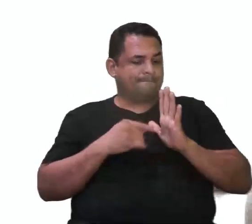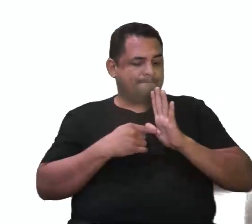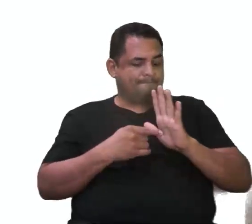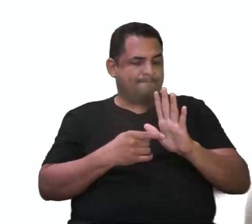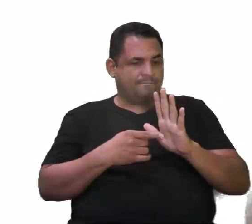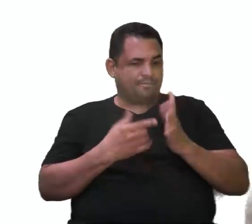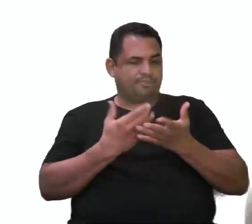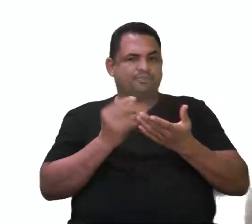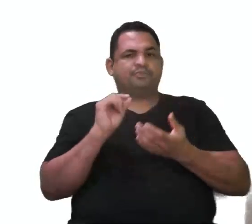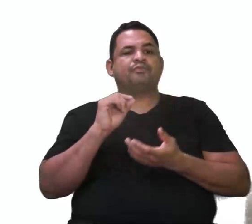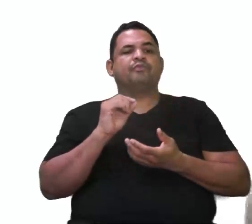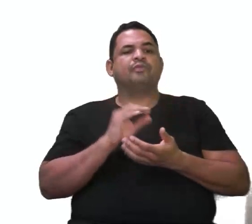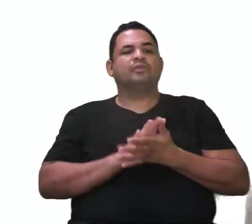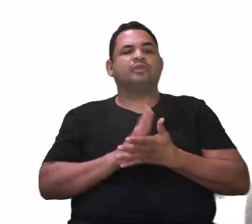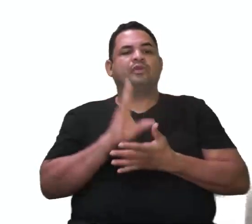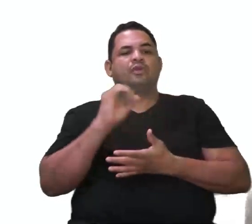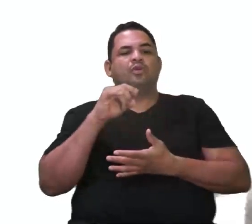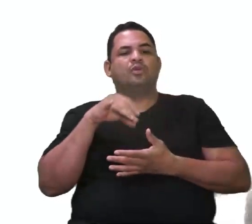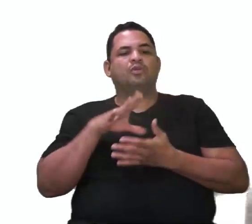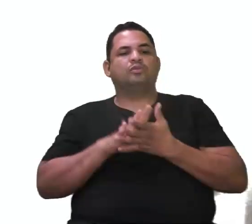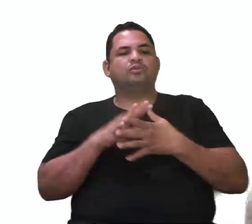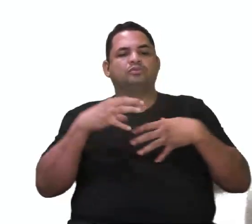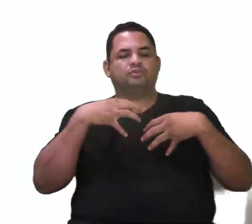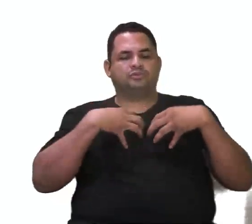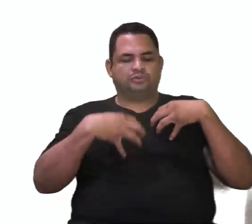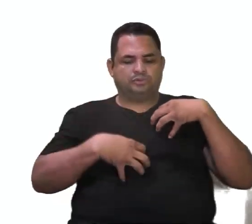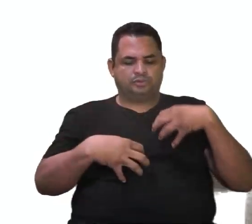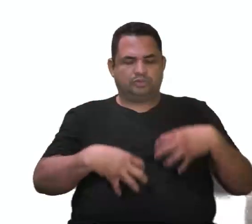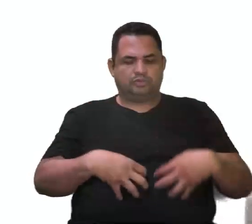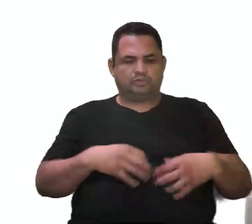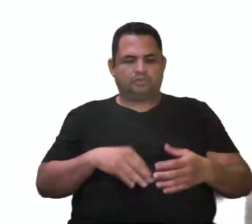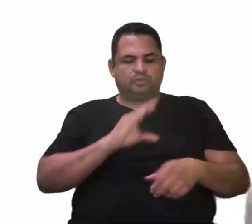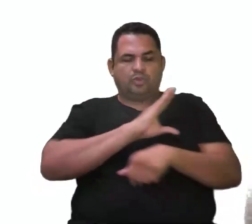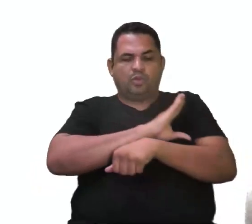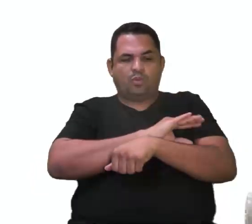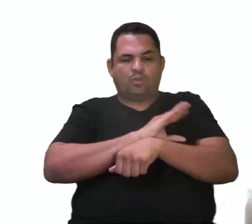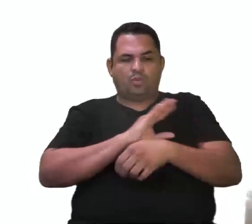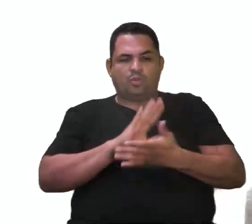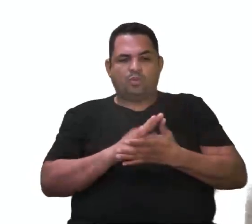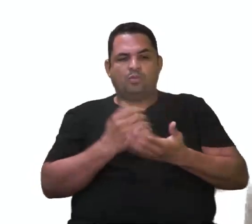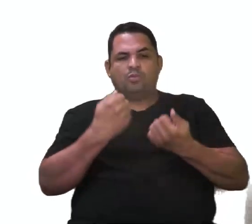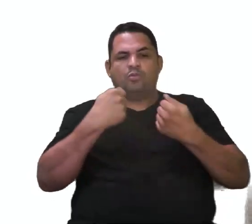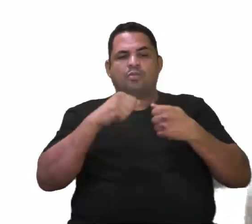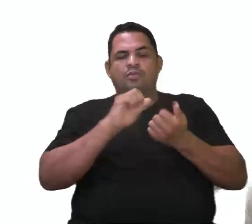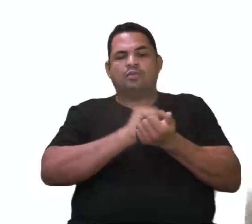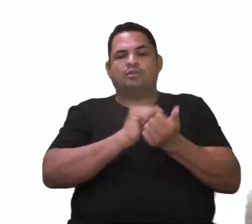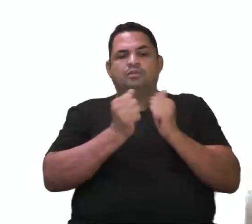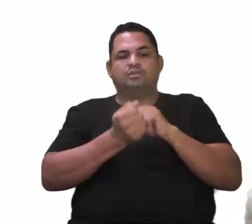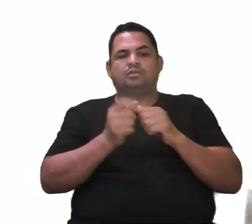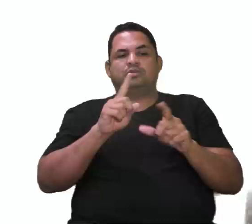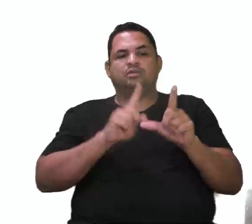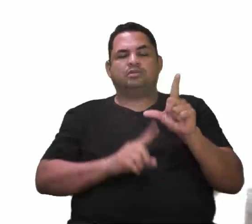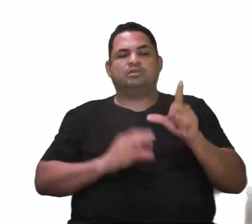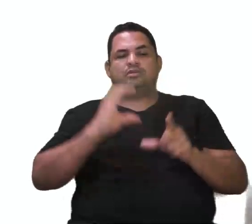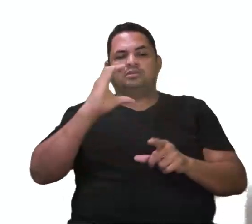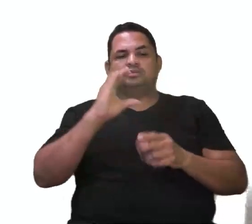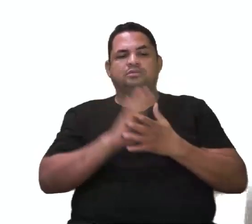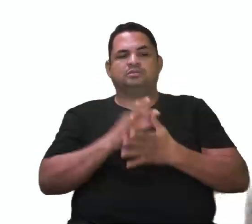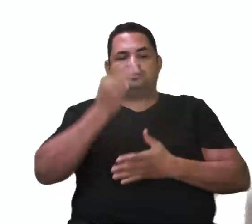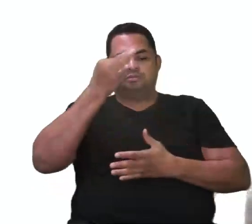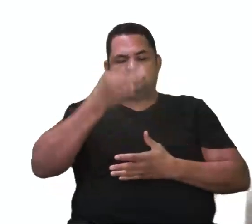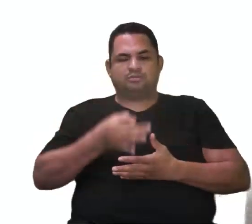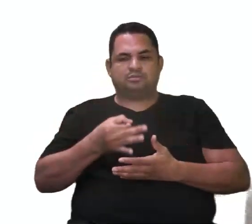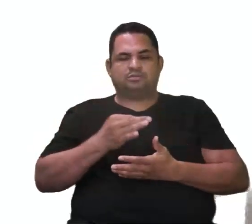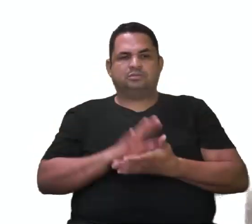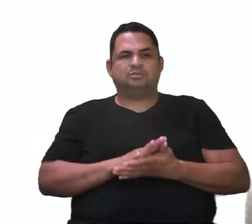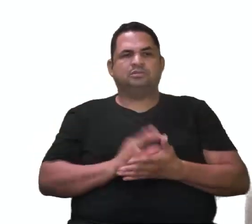a gente tá pedindo na questão é o quê? Órgãos vestigiais. Então, a correta... A letra correta é a letra C, tá? De casinha.